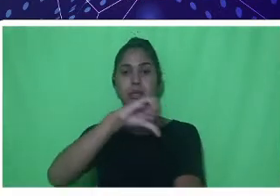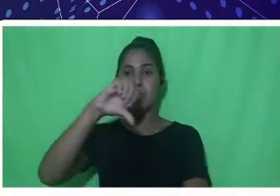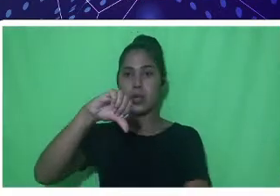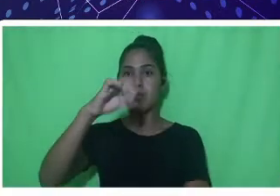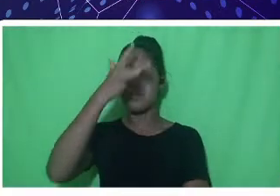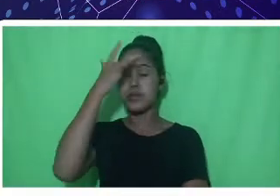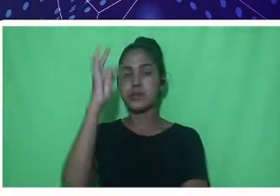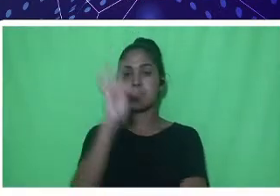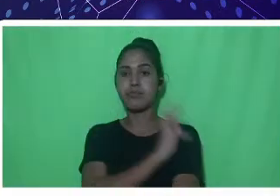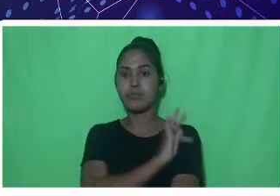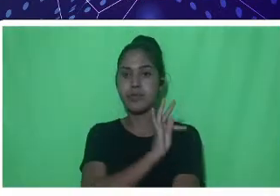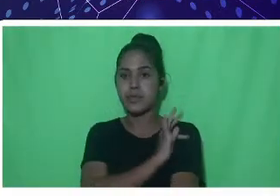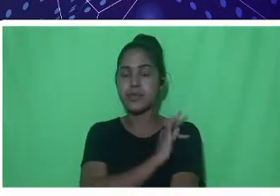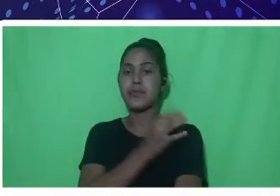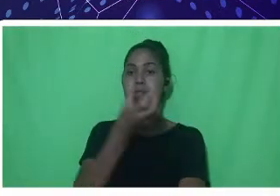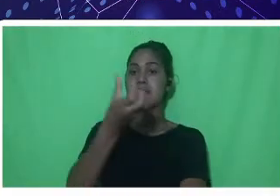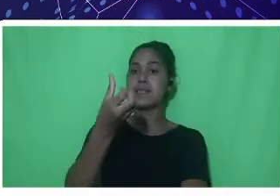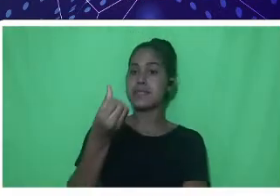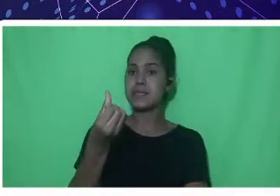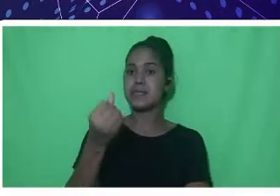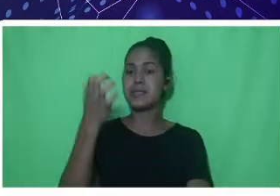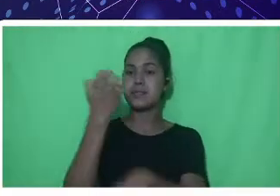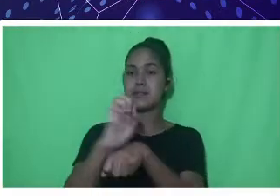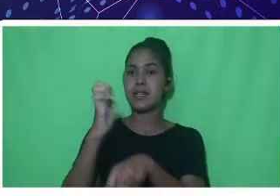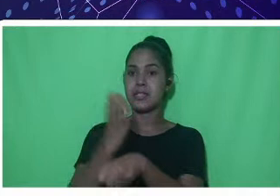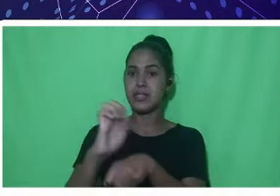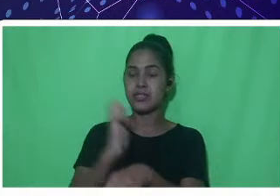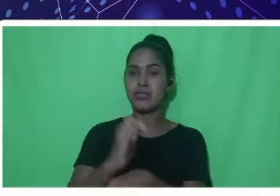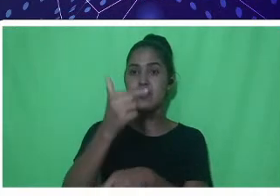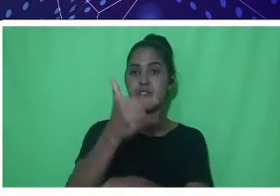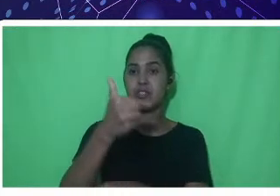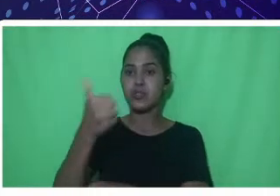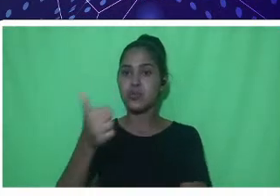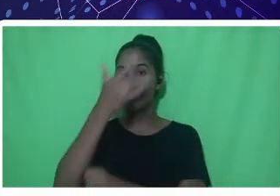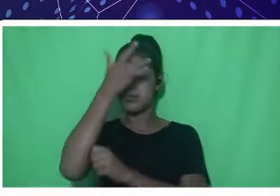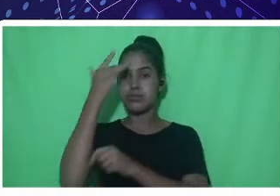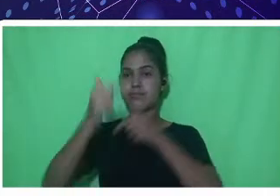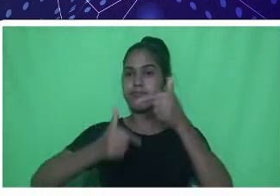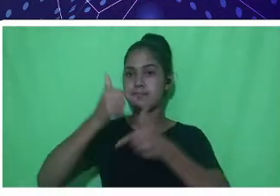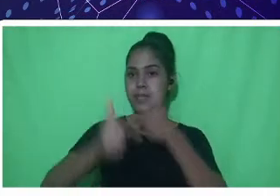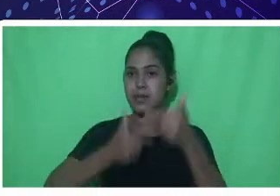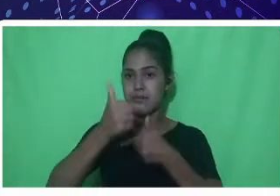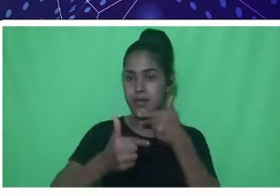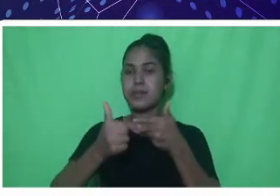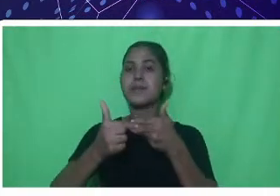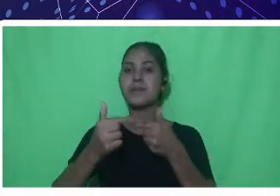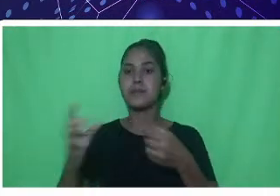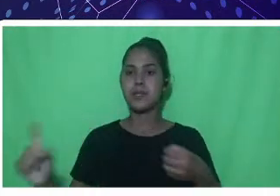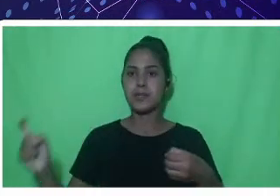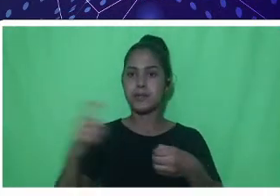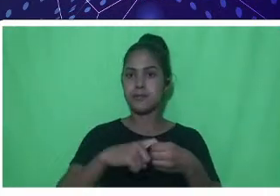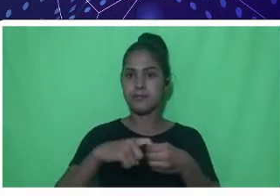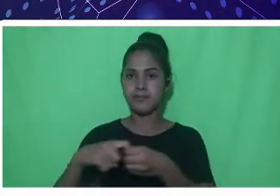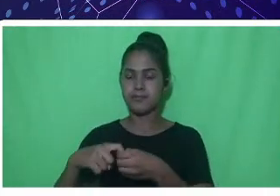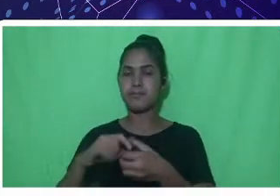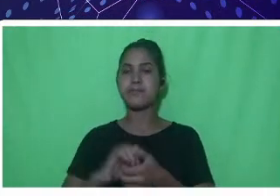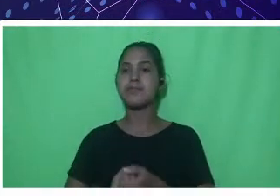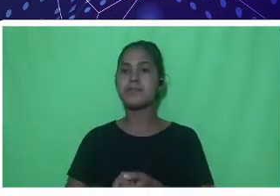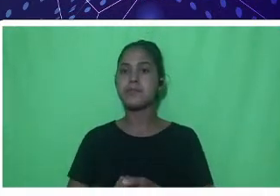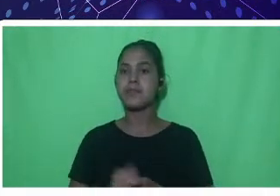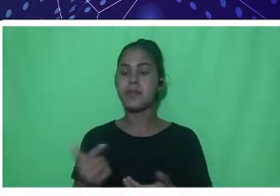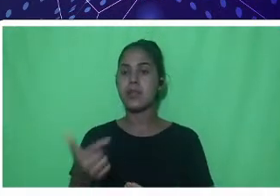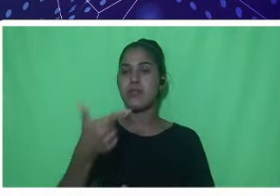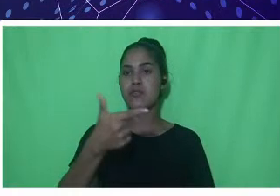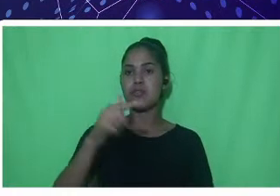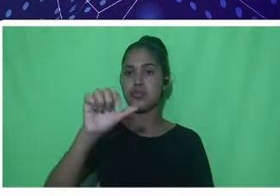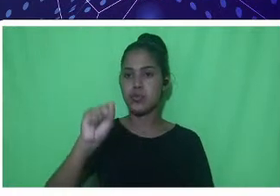e 21 terceirizados, servidores terceirizados. Atualmente, o campus possui oito grupos de pesquisa, que neste momento